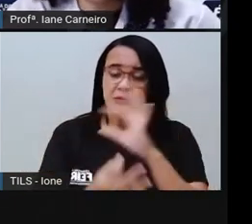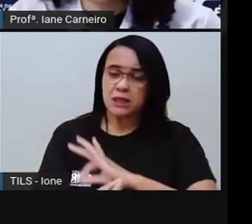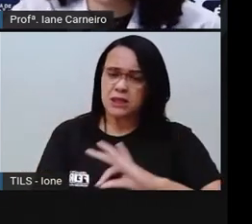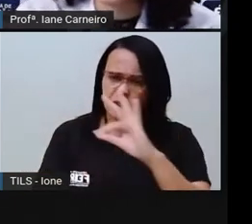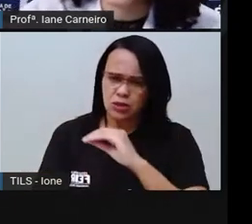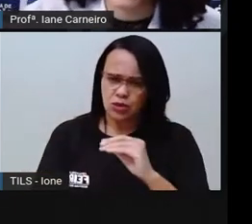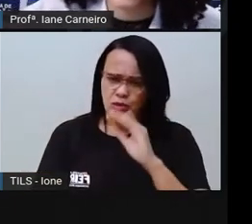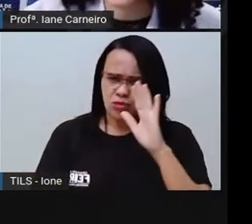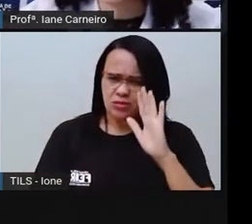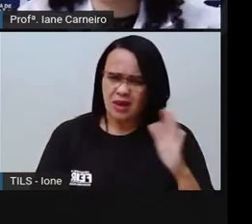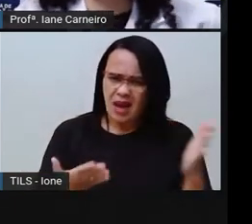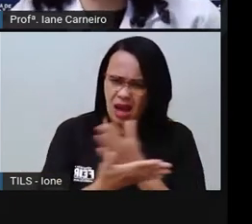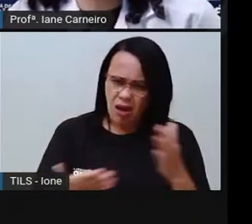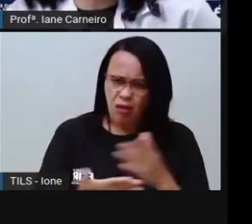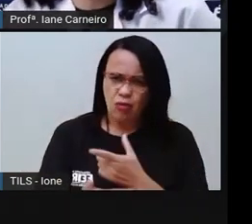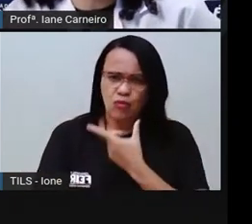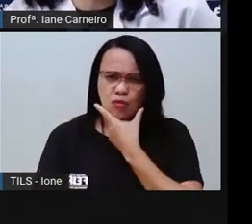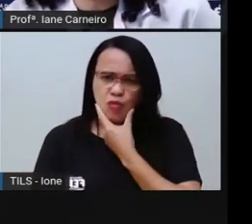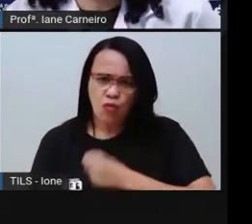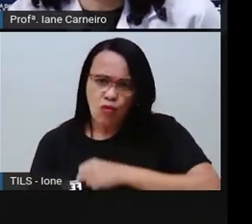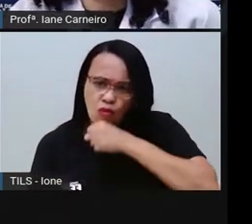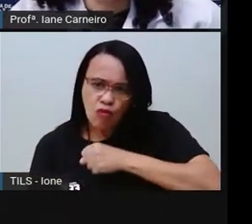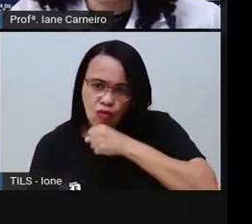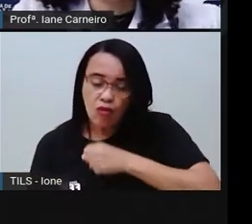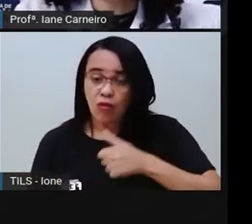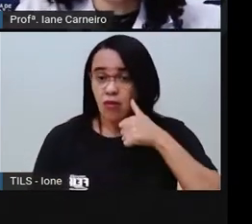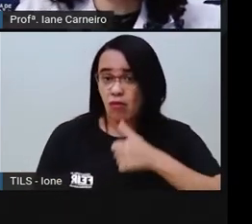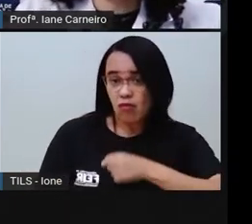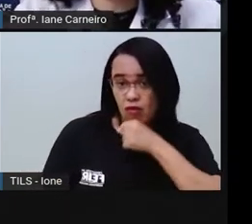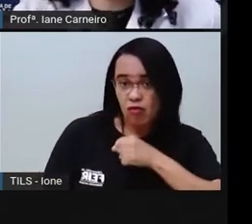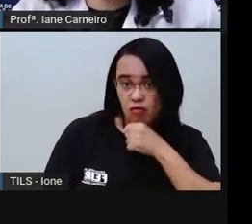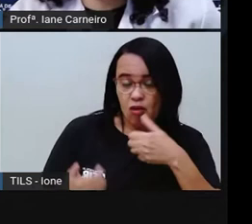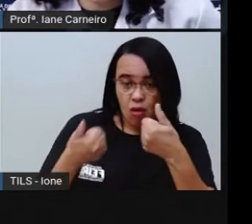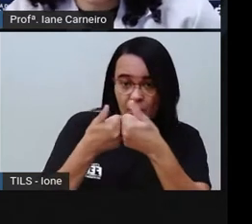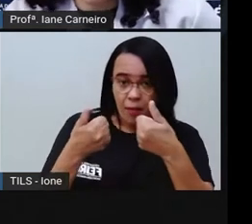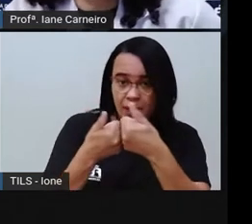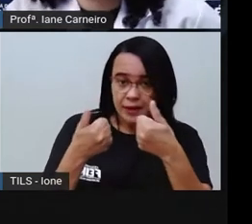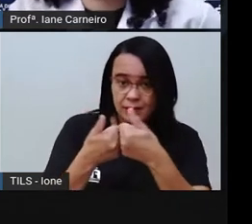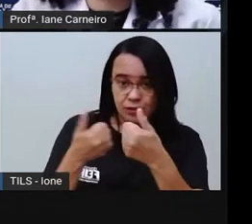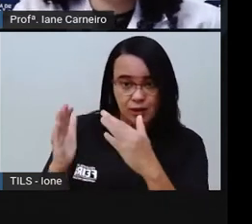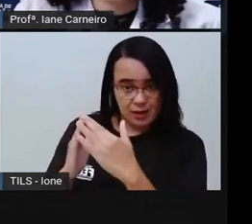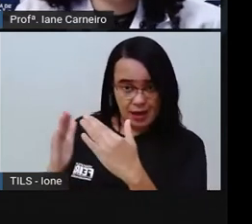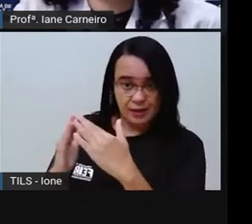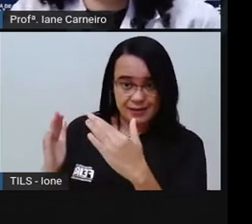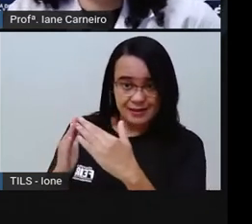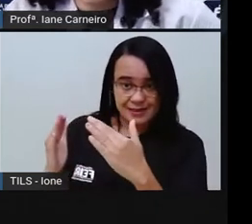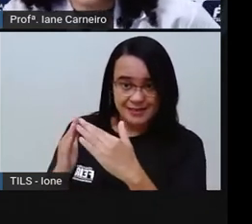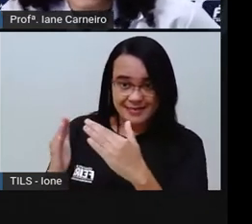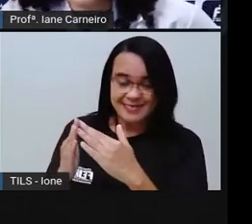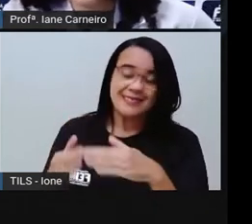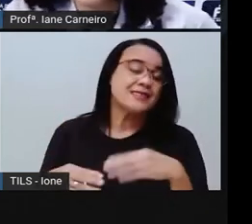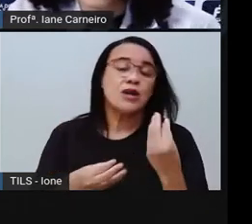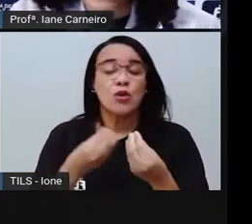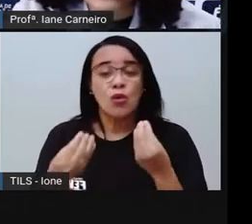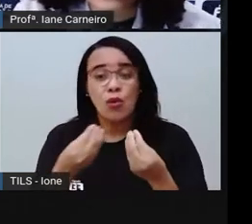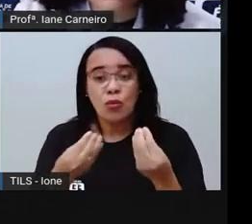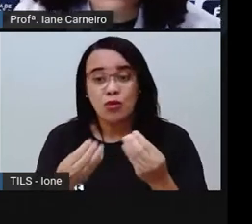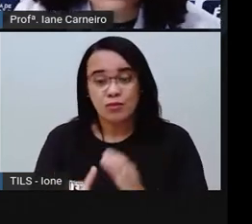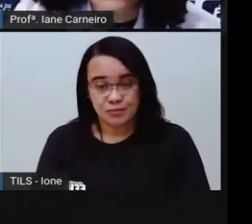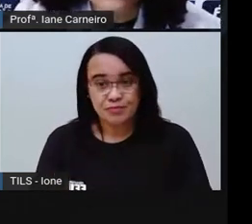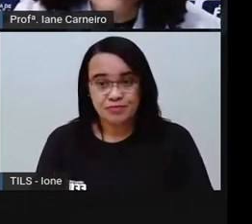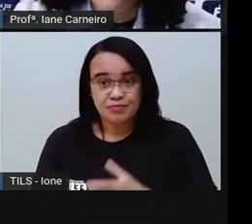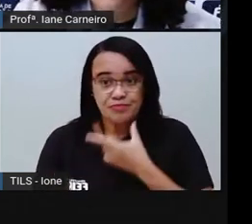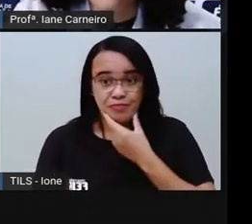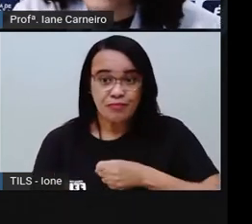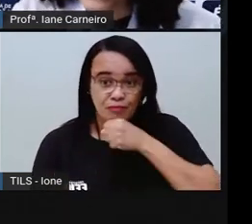próximo ou na mesma casa? O é que vocês acham? Como é na família de vocês, seus avós moram perto da sua casa?